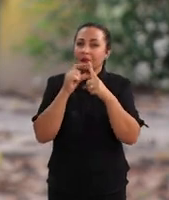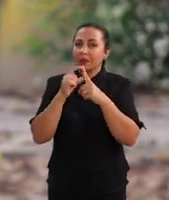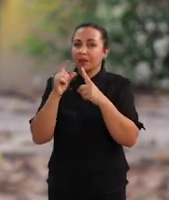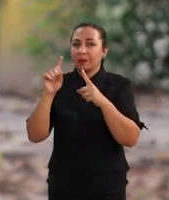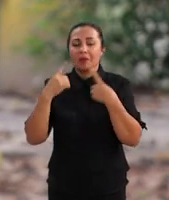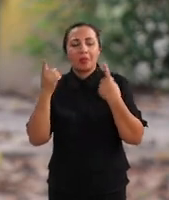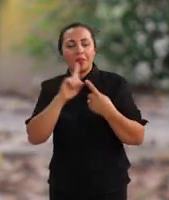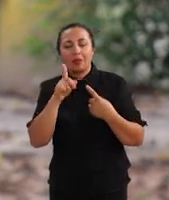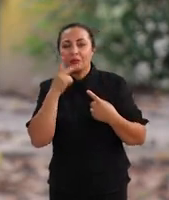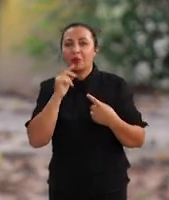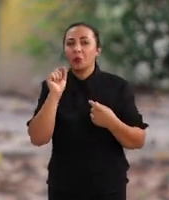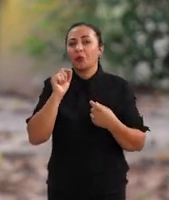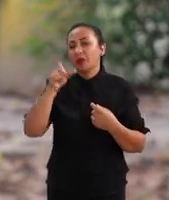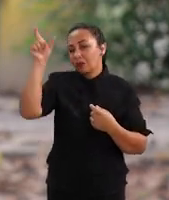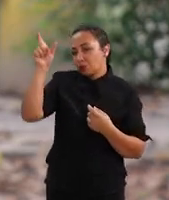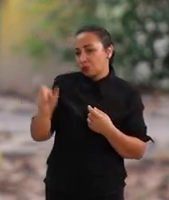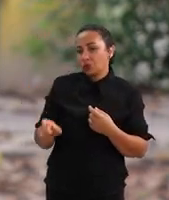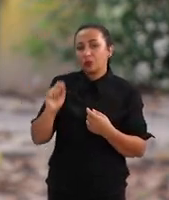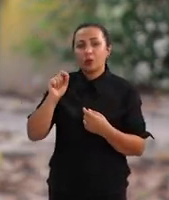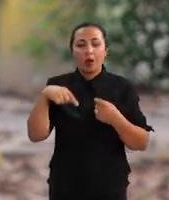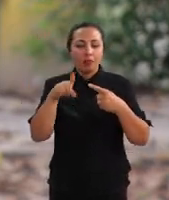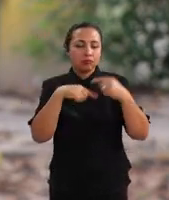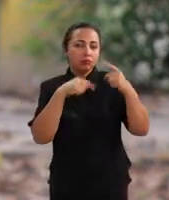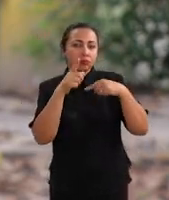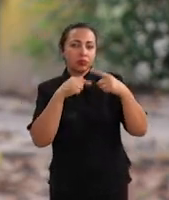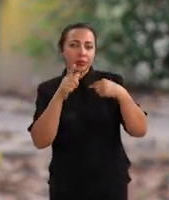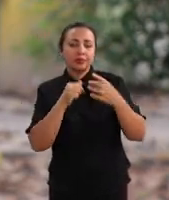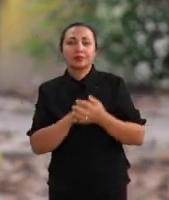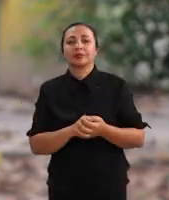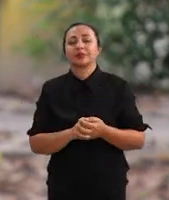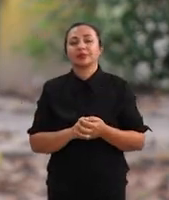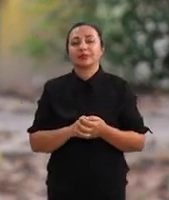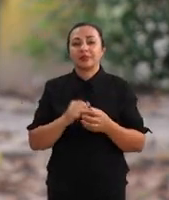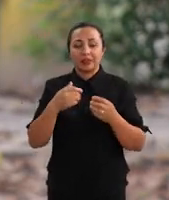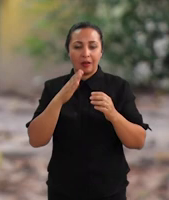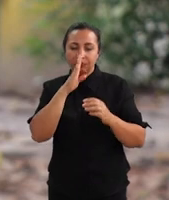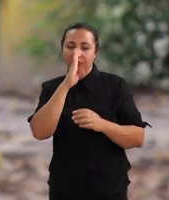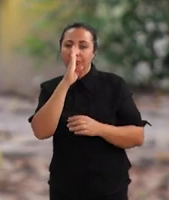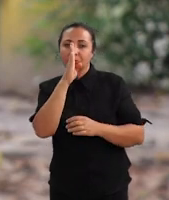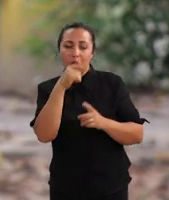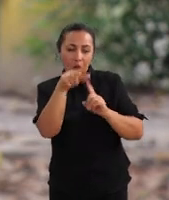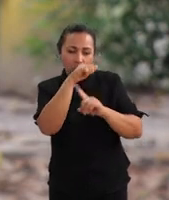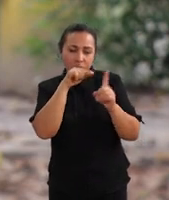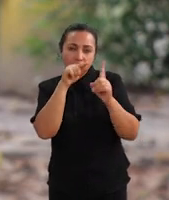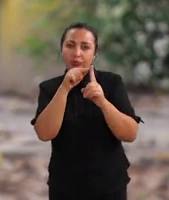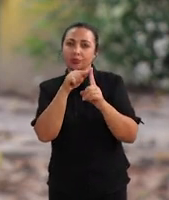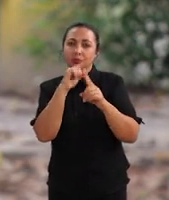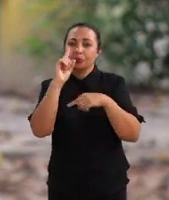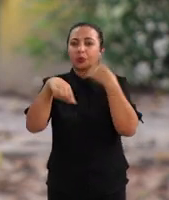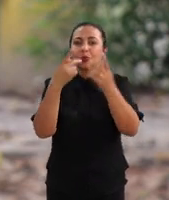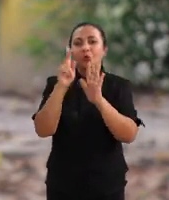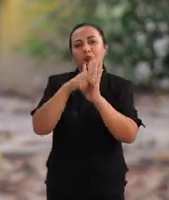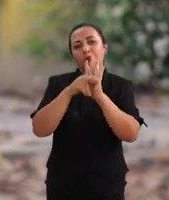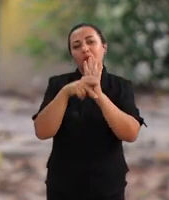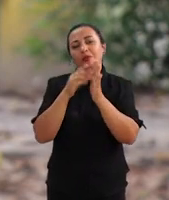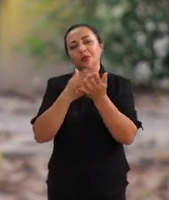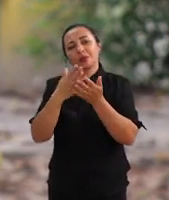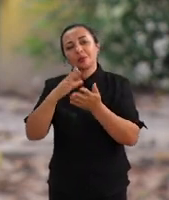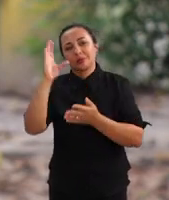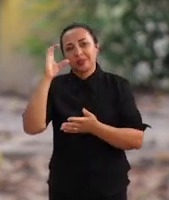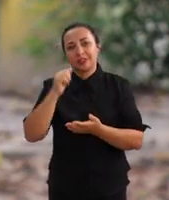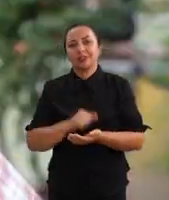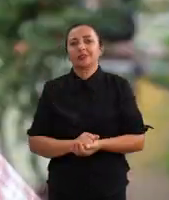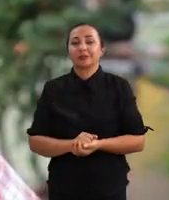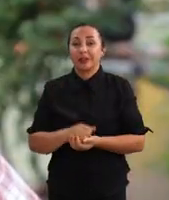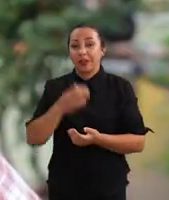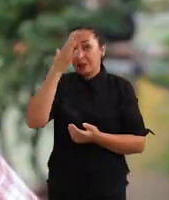mas não diz o que é sujeito nem objeto. Essa será então a meta do próximo projeto de iniciação científica.